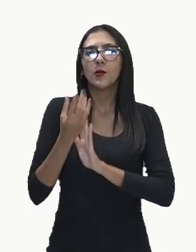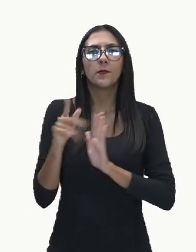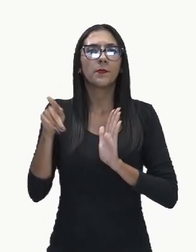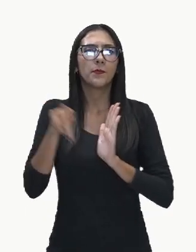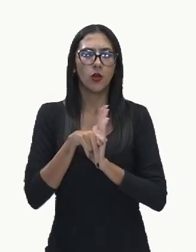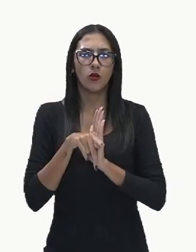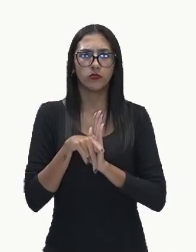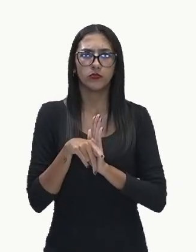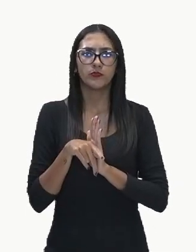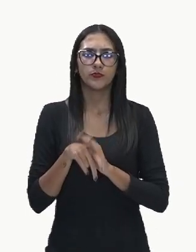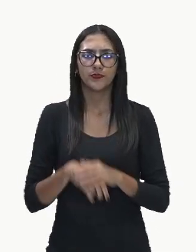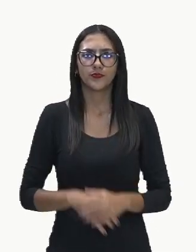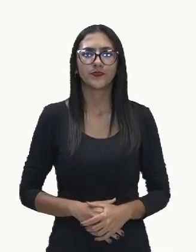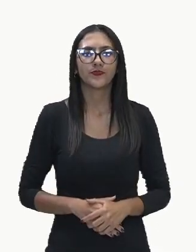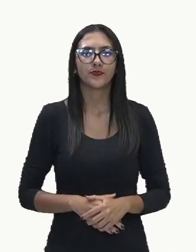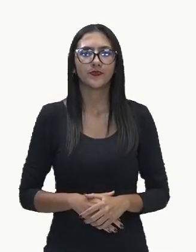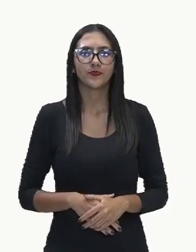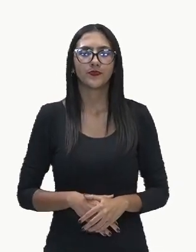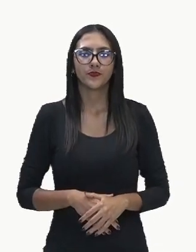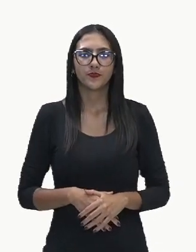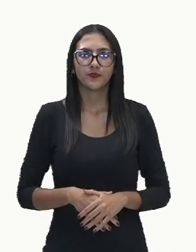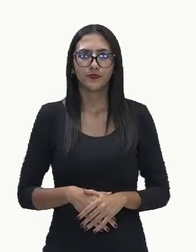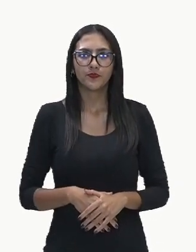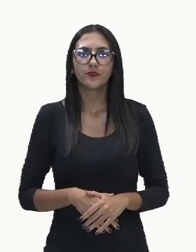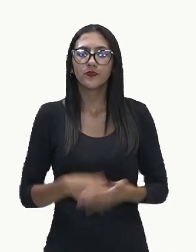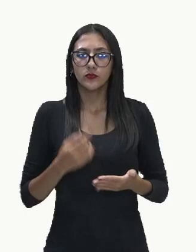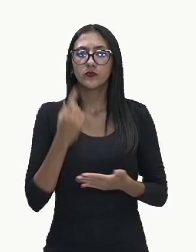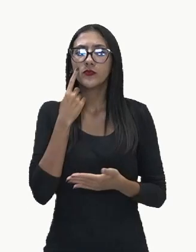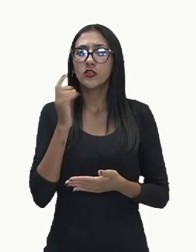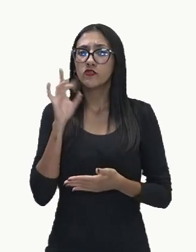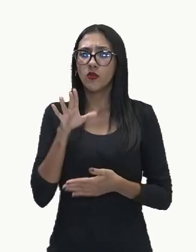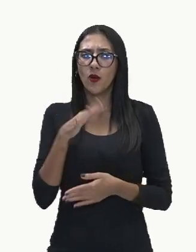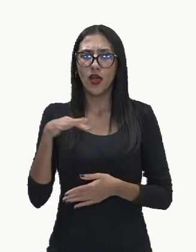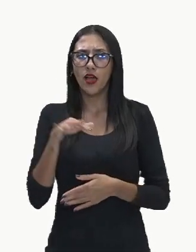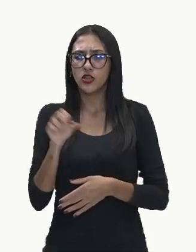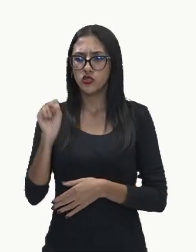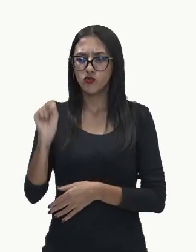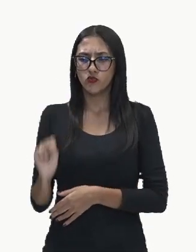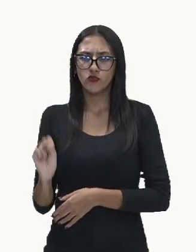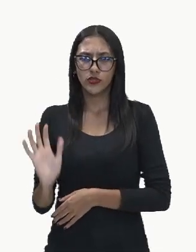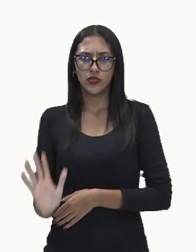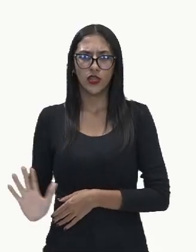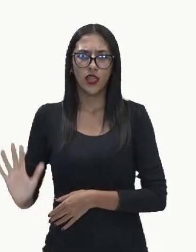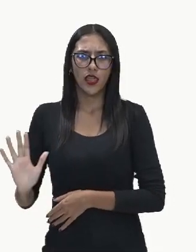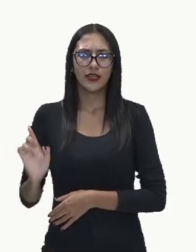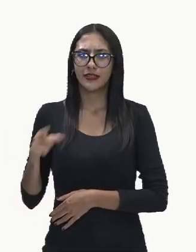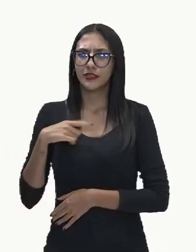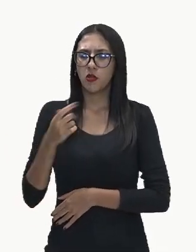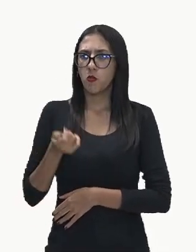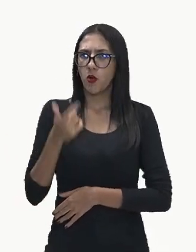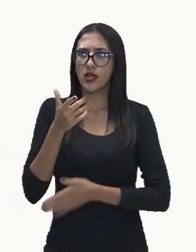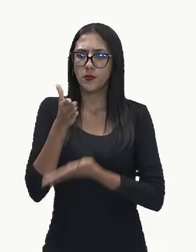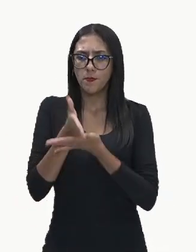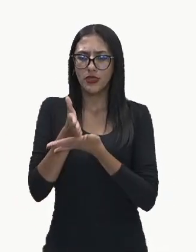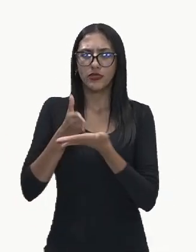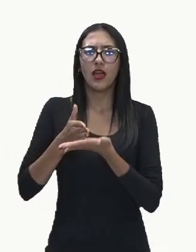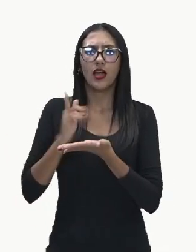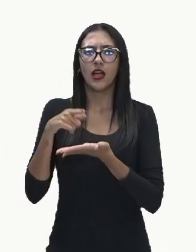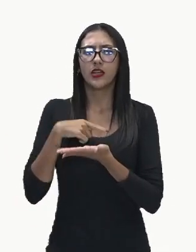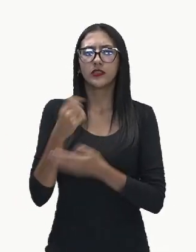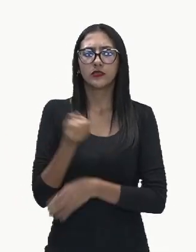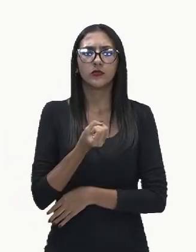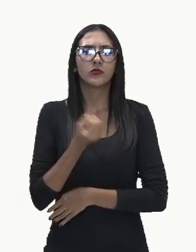uma dessas regiões. Observem aí que somente o Sudeste gerou quase a metade de todo o RSU